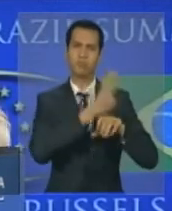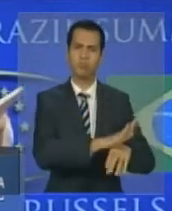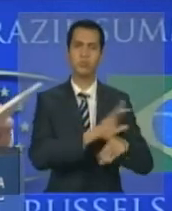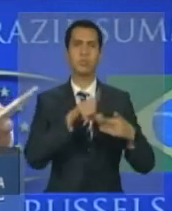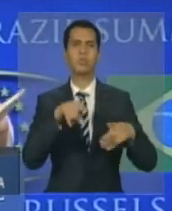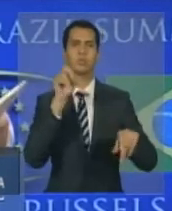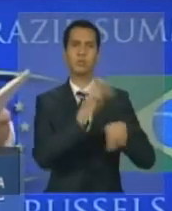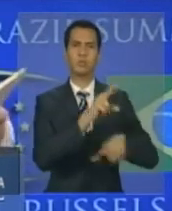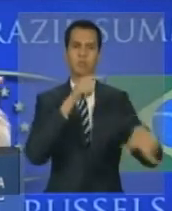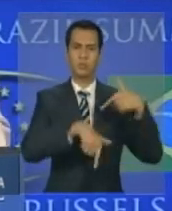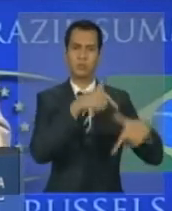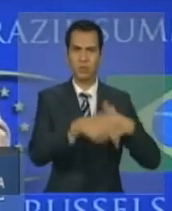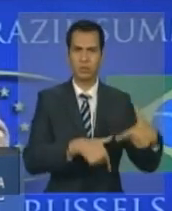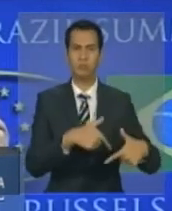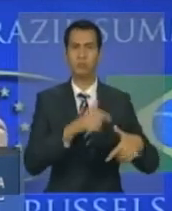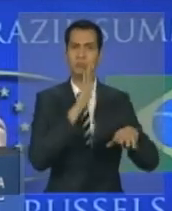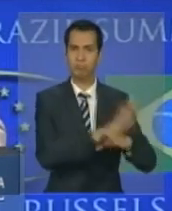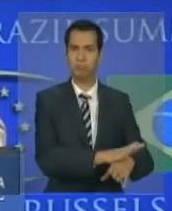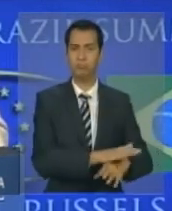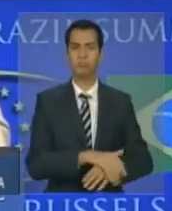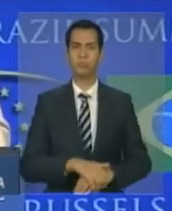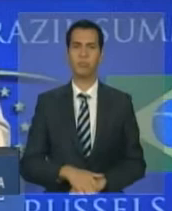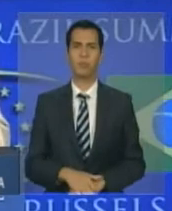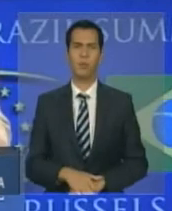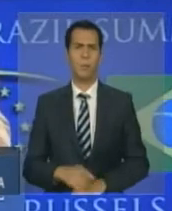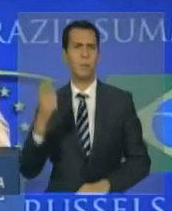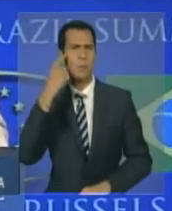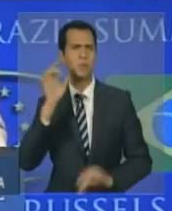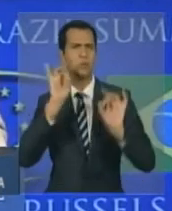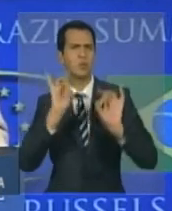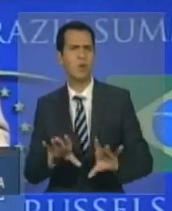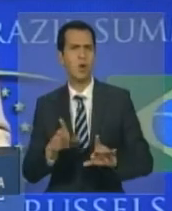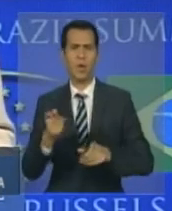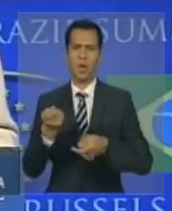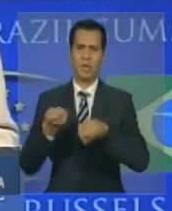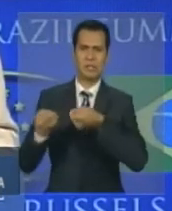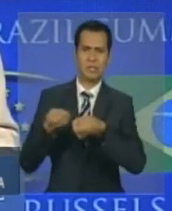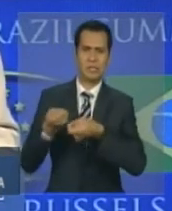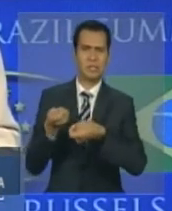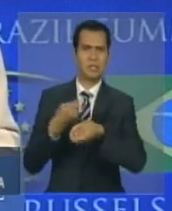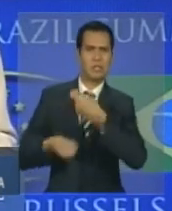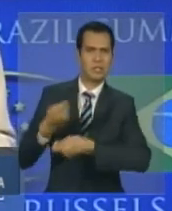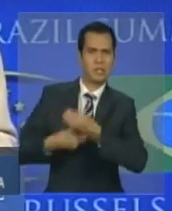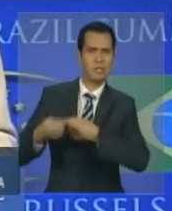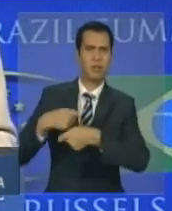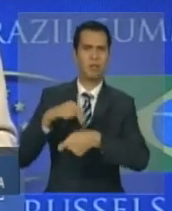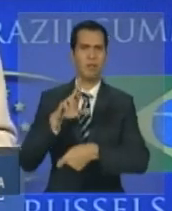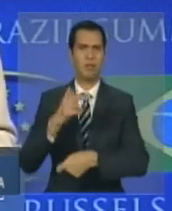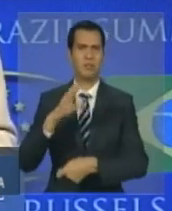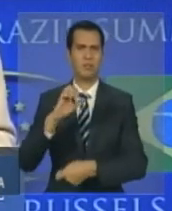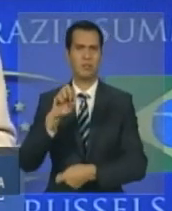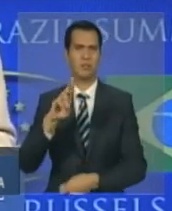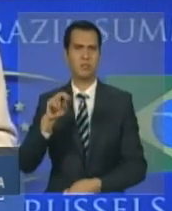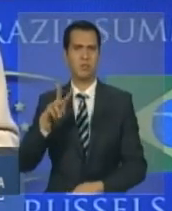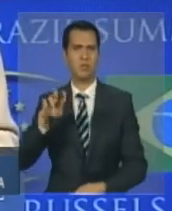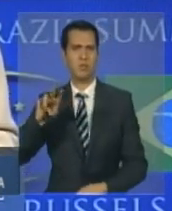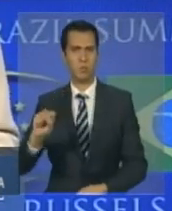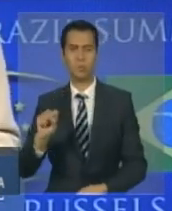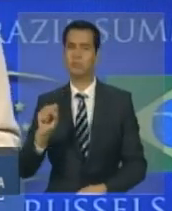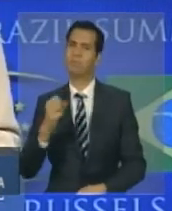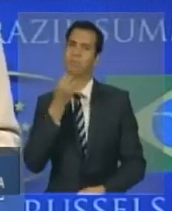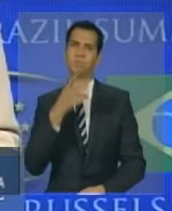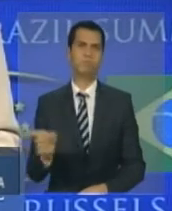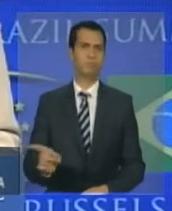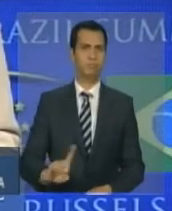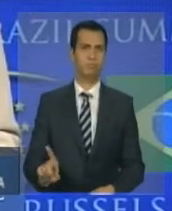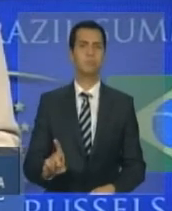só a adoção de ajustes recessivos. É necessário que se faça